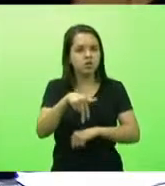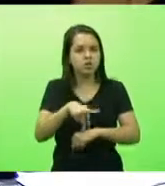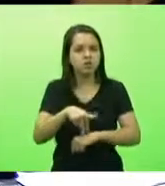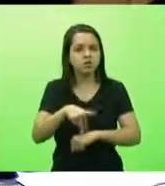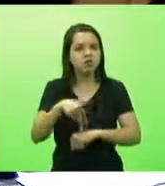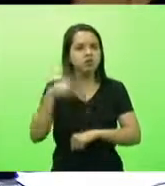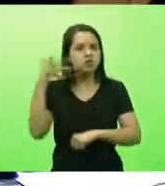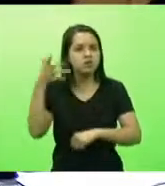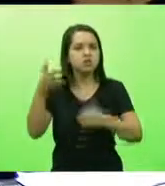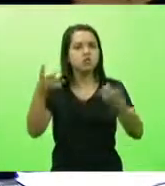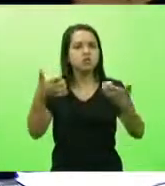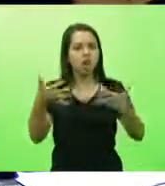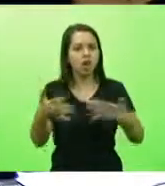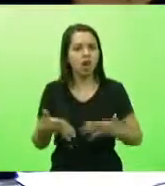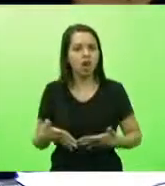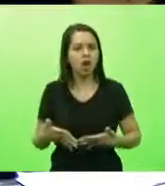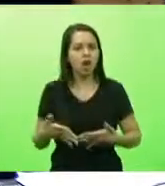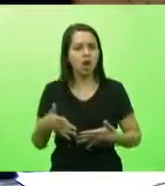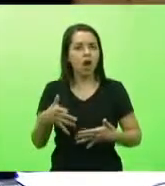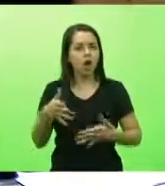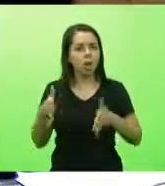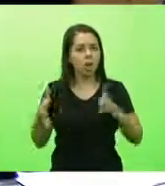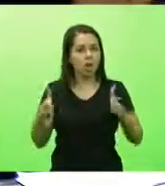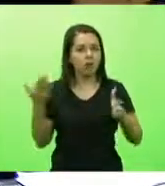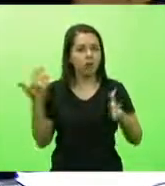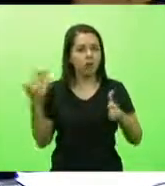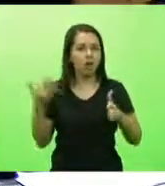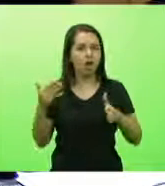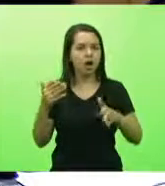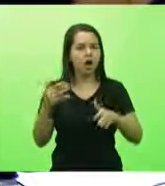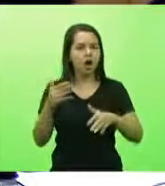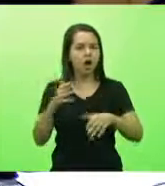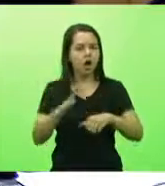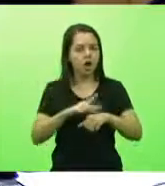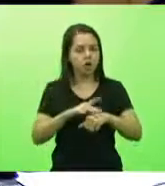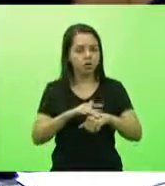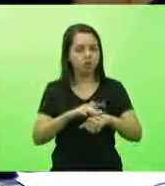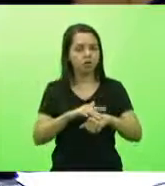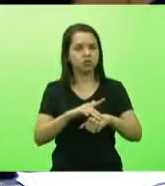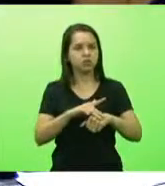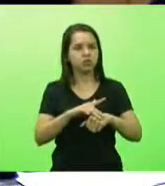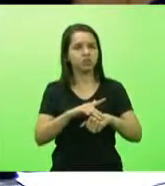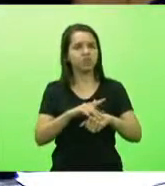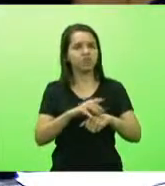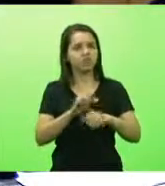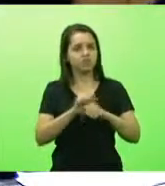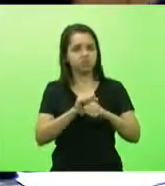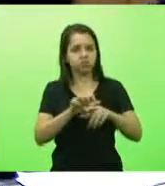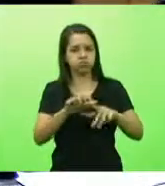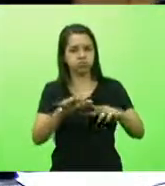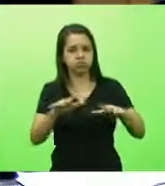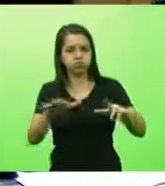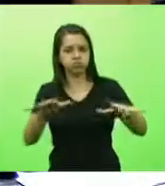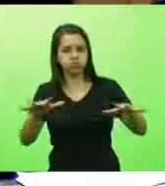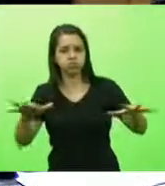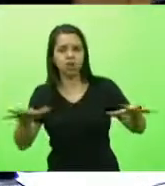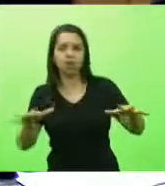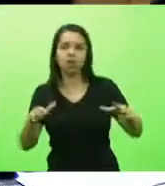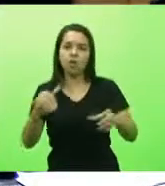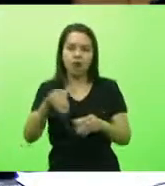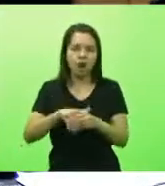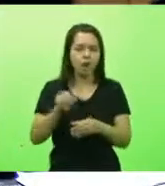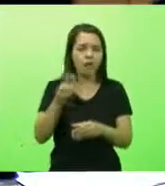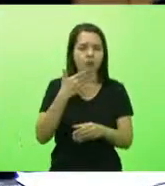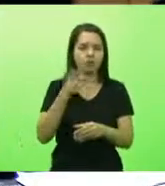nós termos as eleições. Pós-eleições, a contaminação aumentou, aumentou e muito. Então, por que não unificar as eleições,